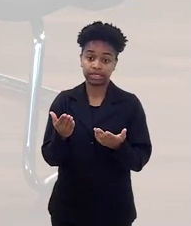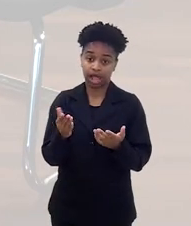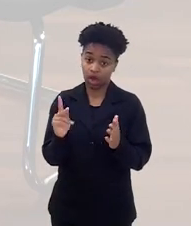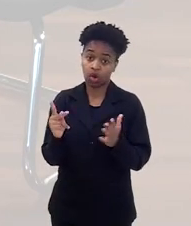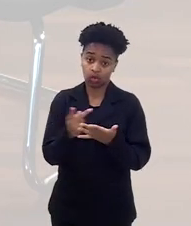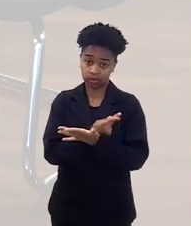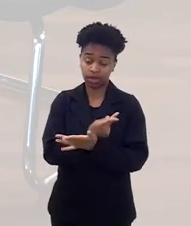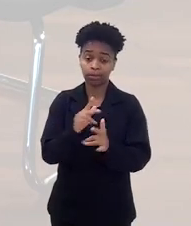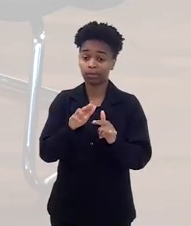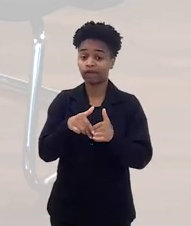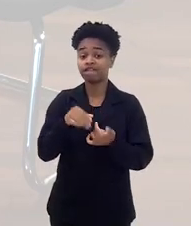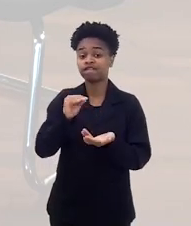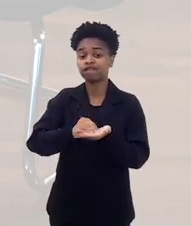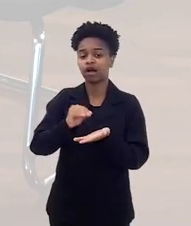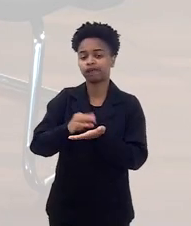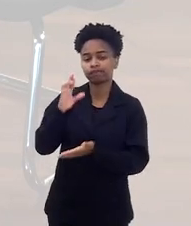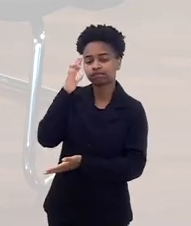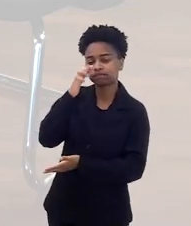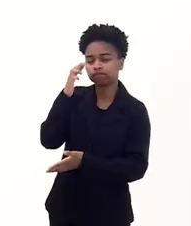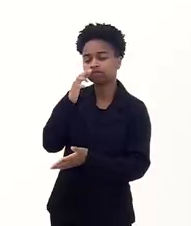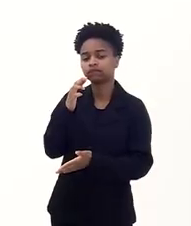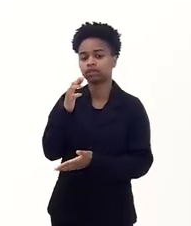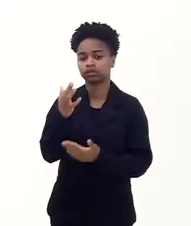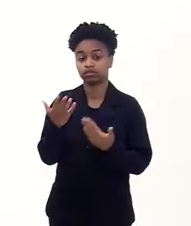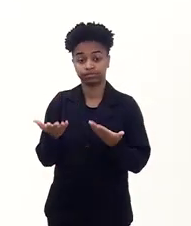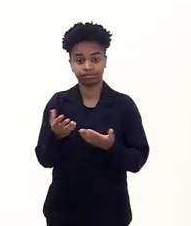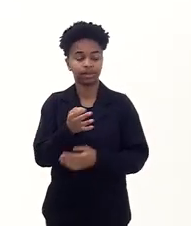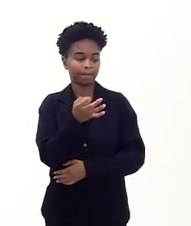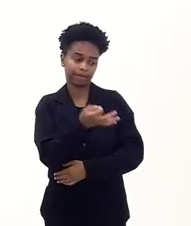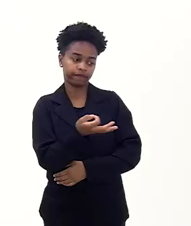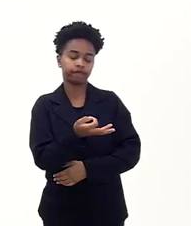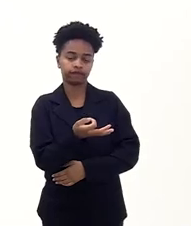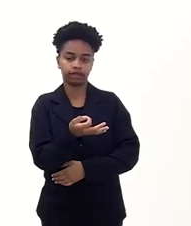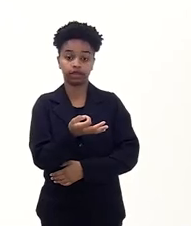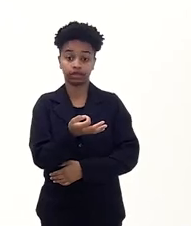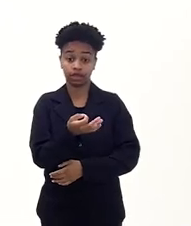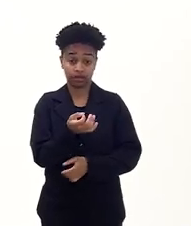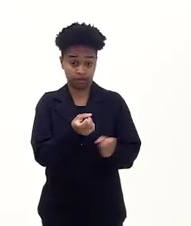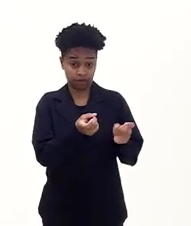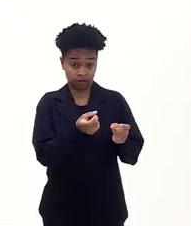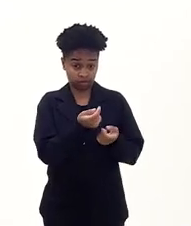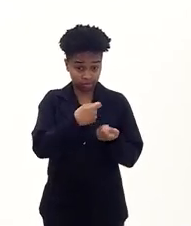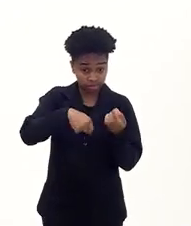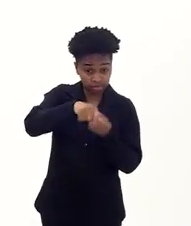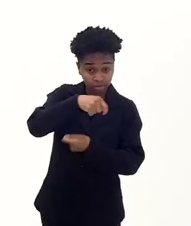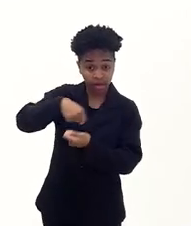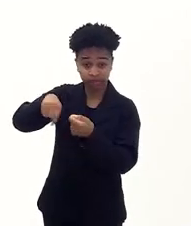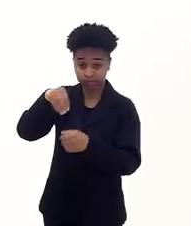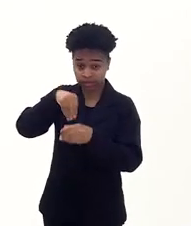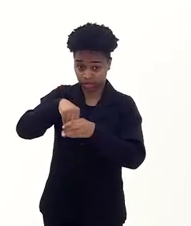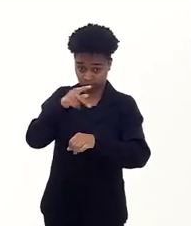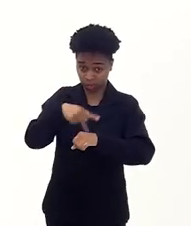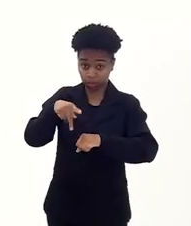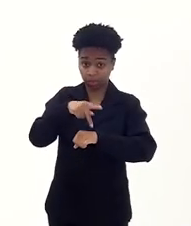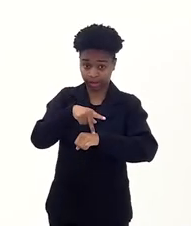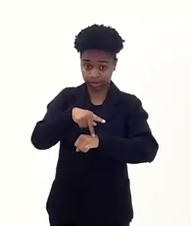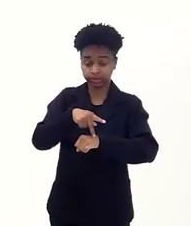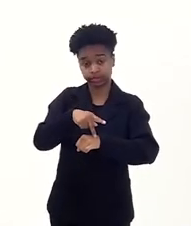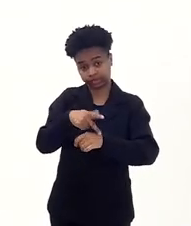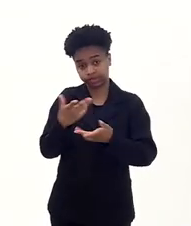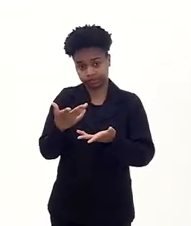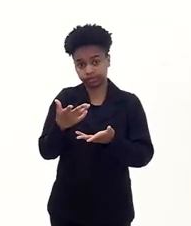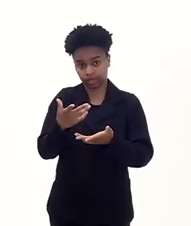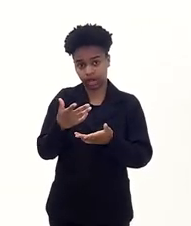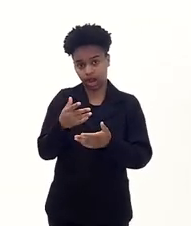reproduz por uma ausência de fiscalização. Perfeito. Bom, o tráfico interno é realizado dentro do